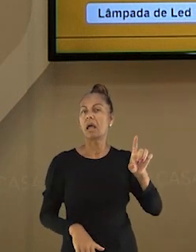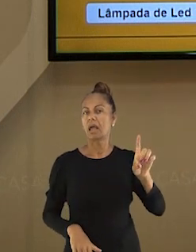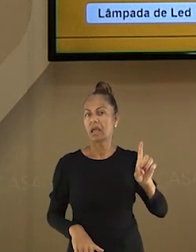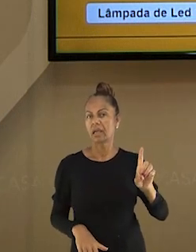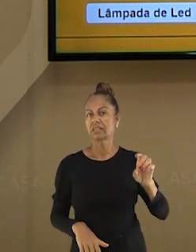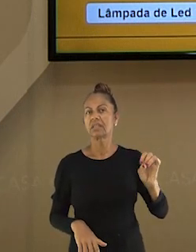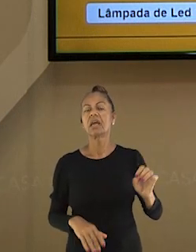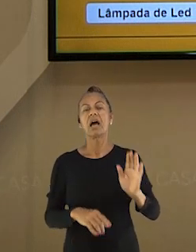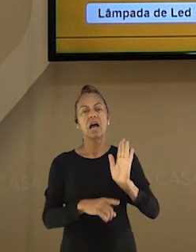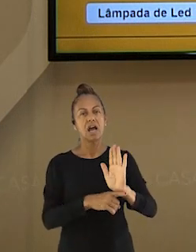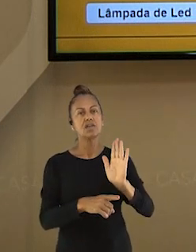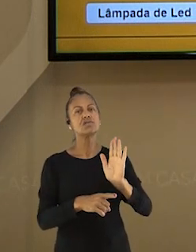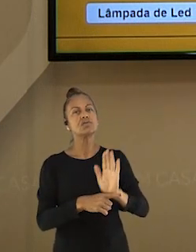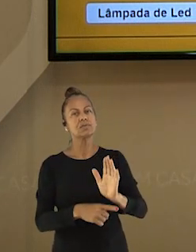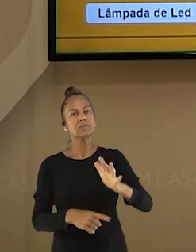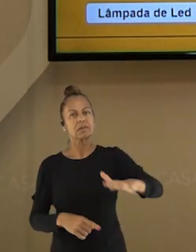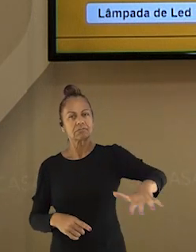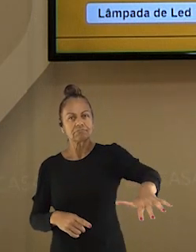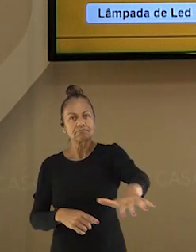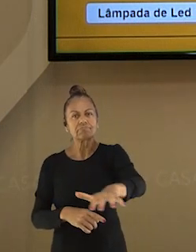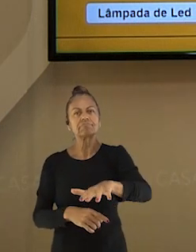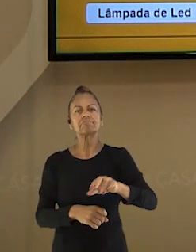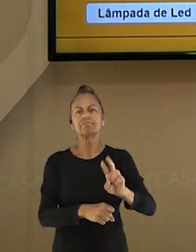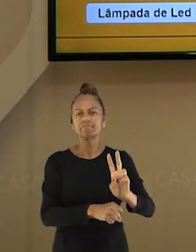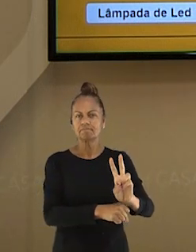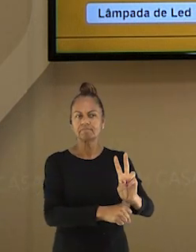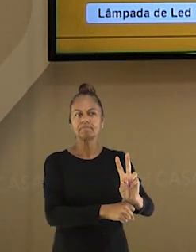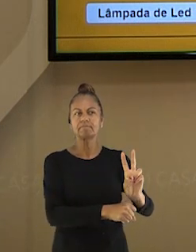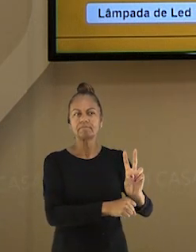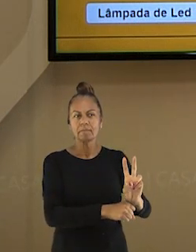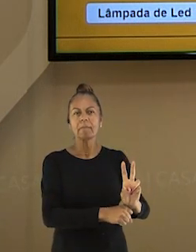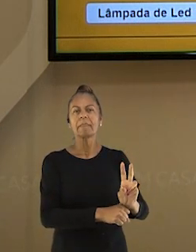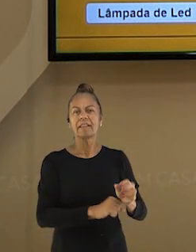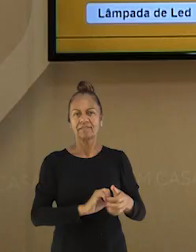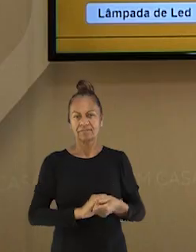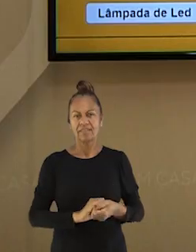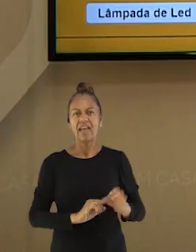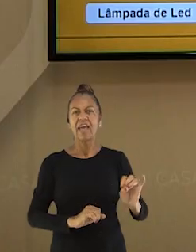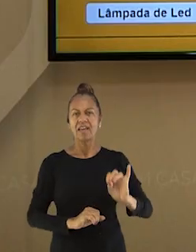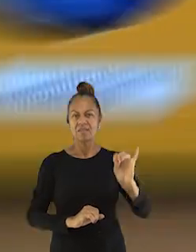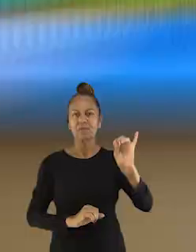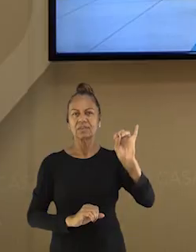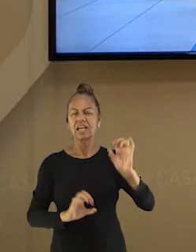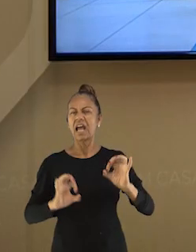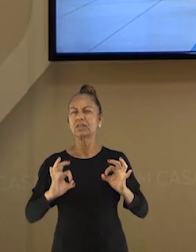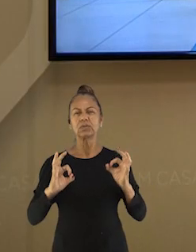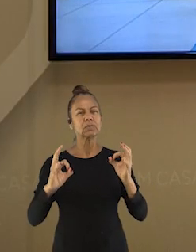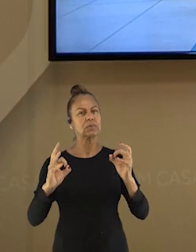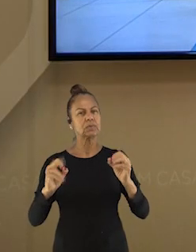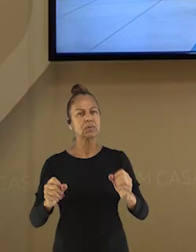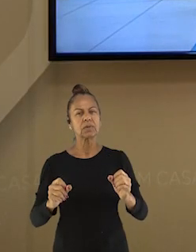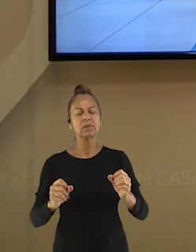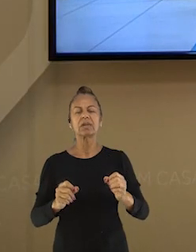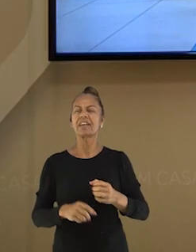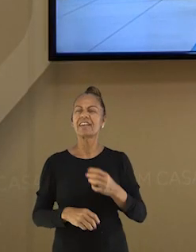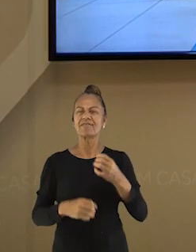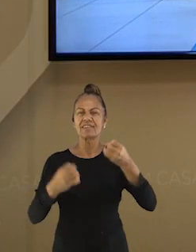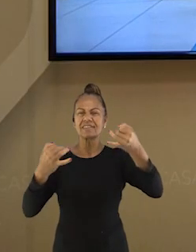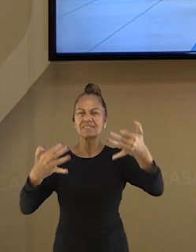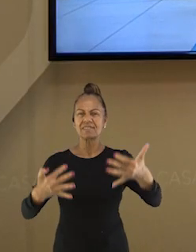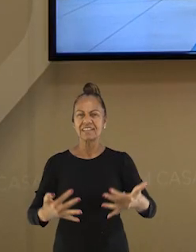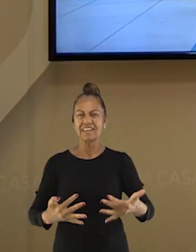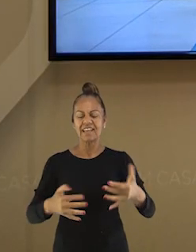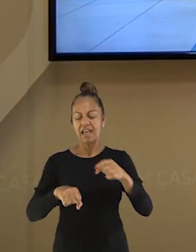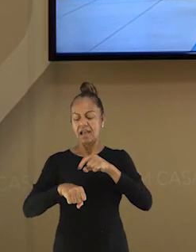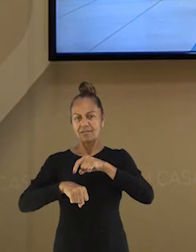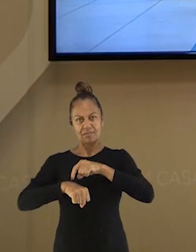lâmpadas de LED. Tudo isso contribui para a manutenção do meio ambiente. Conseguiram perceber a